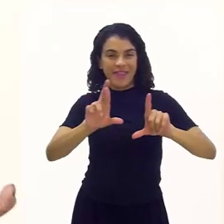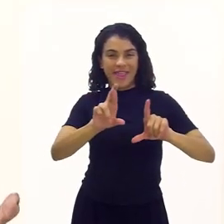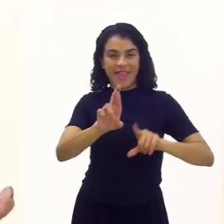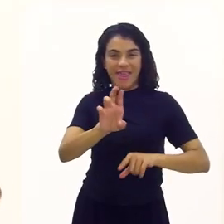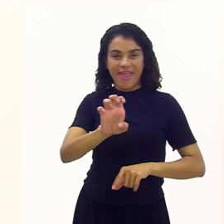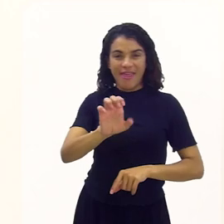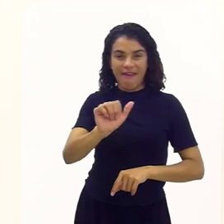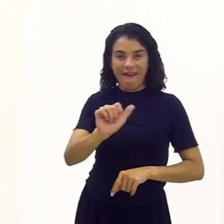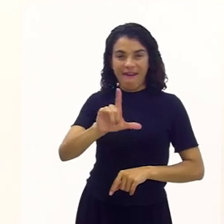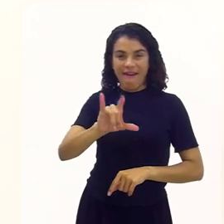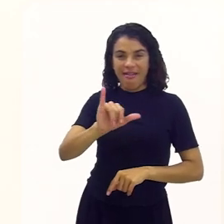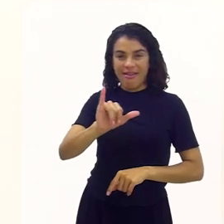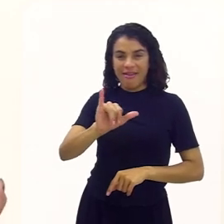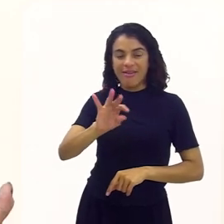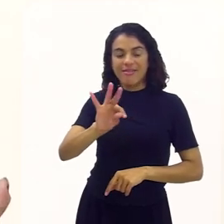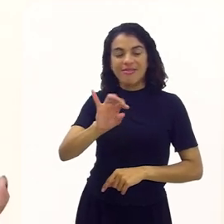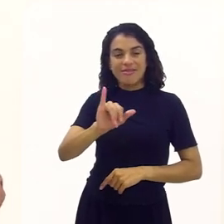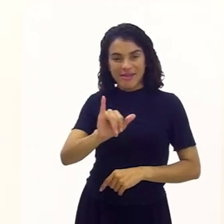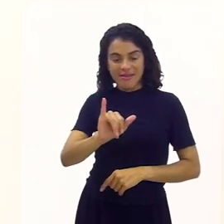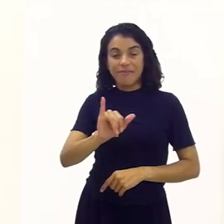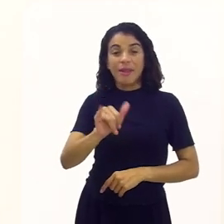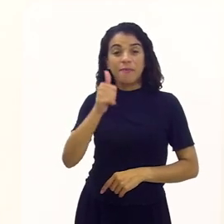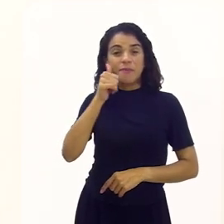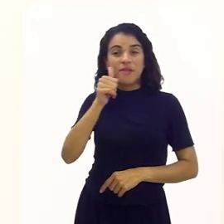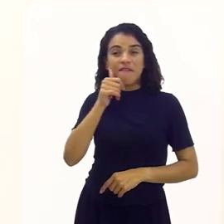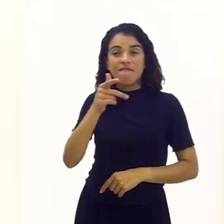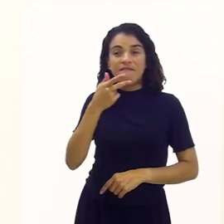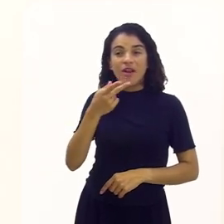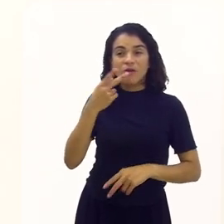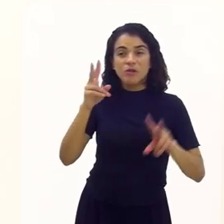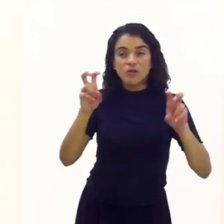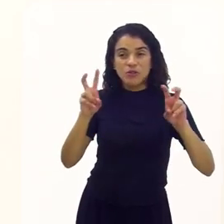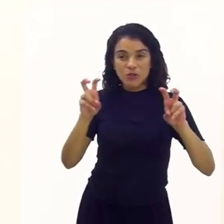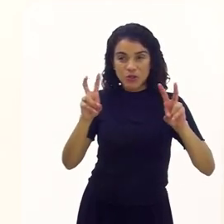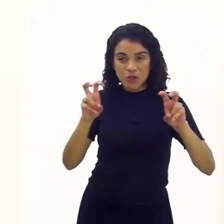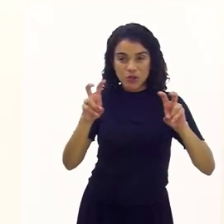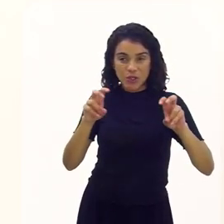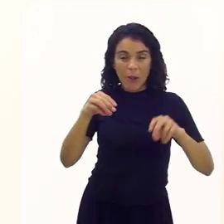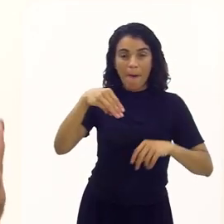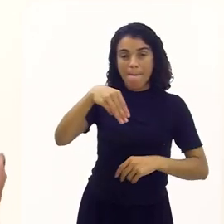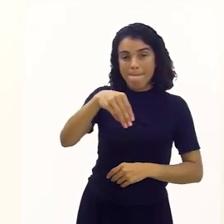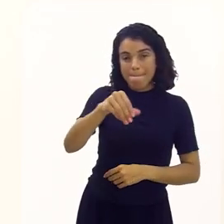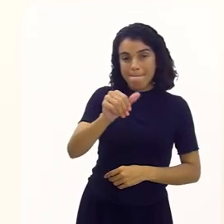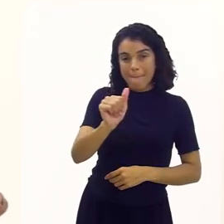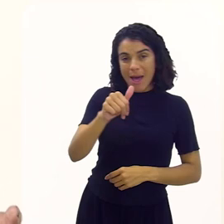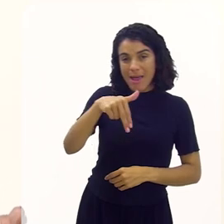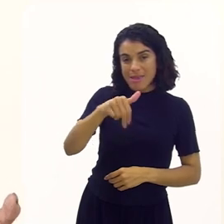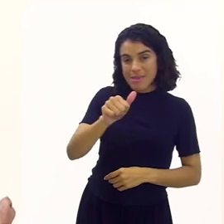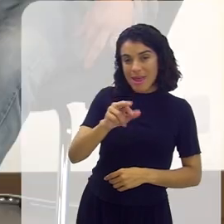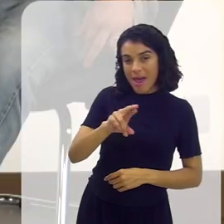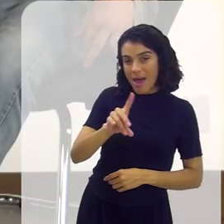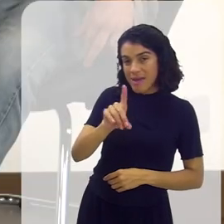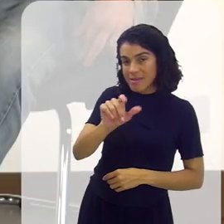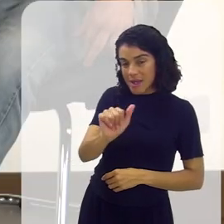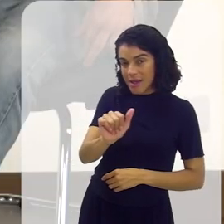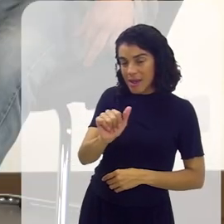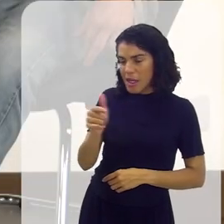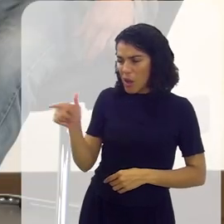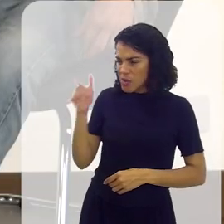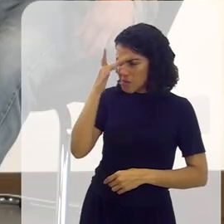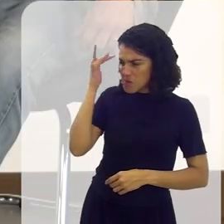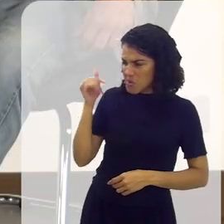acontecendo, a menina falou sobre uma manada e